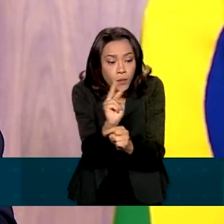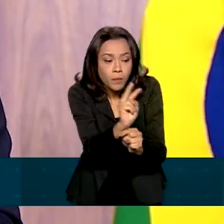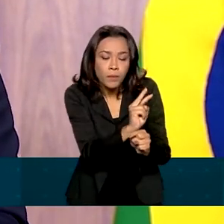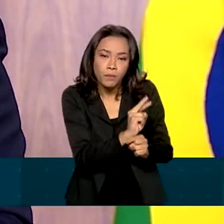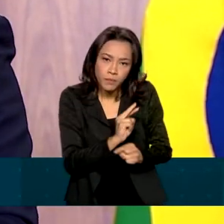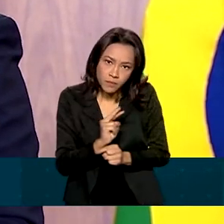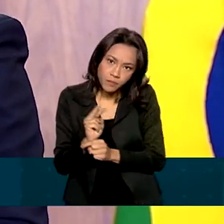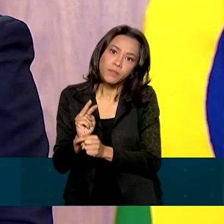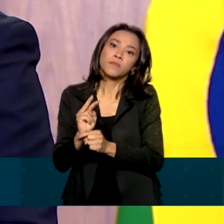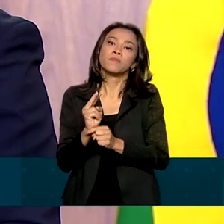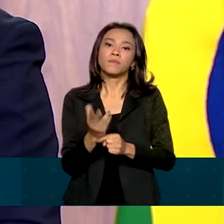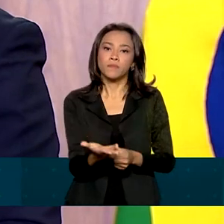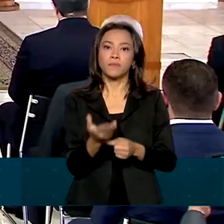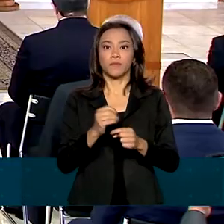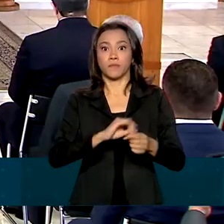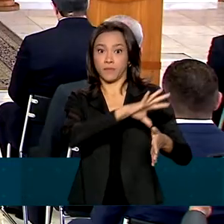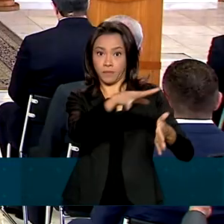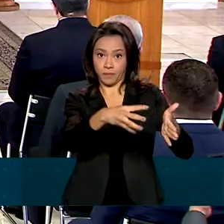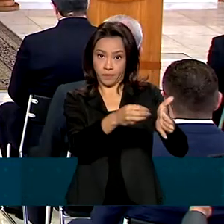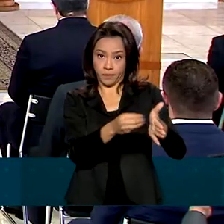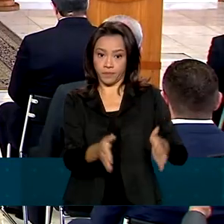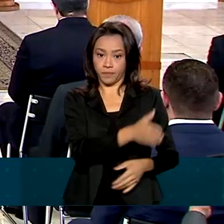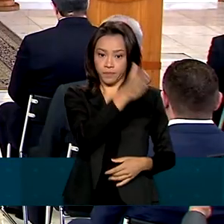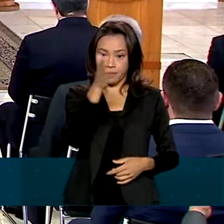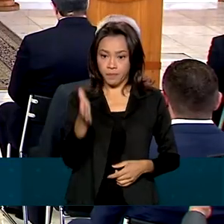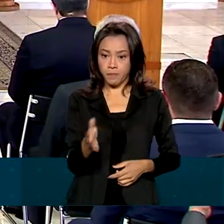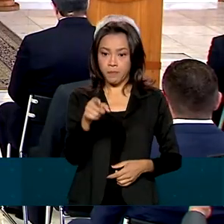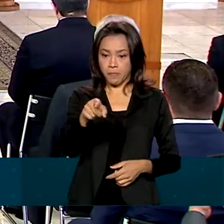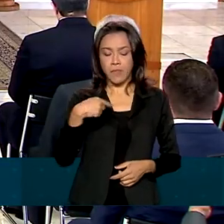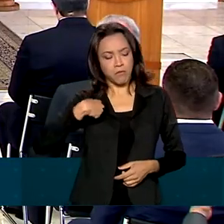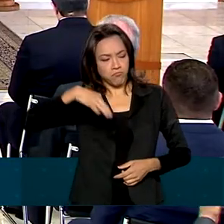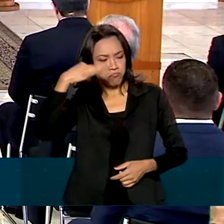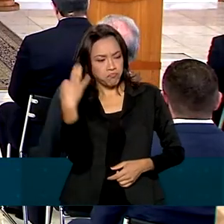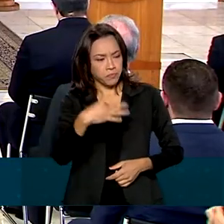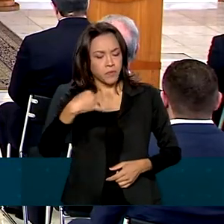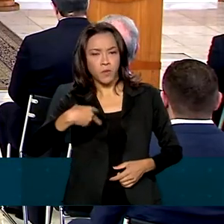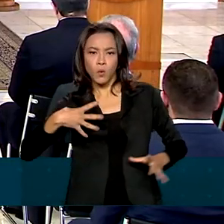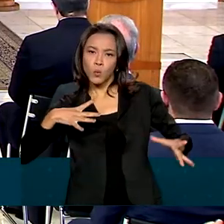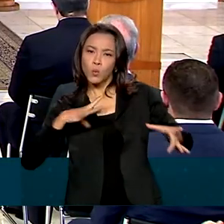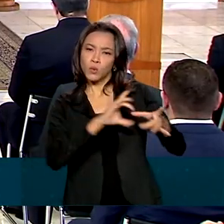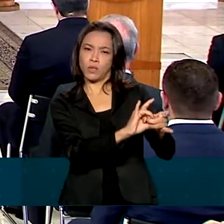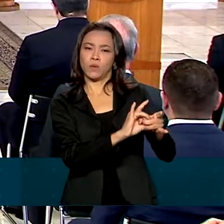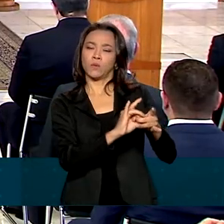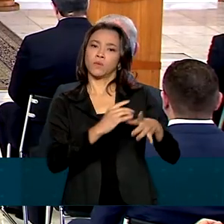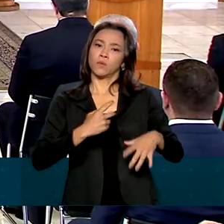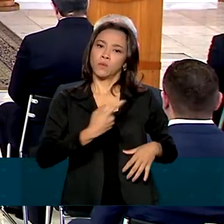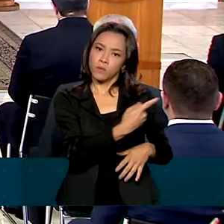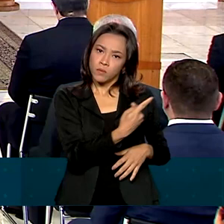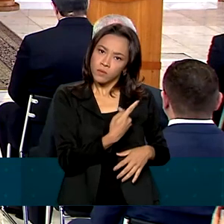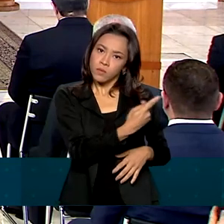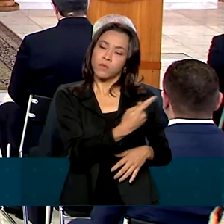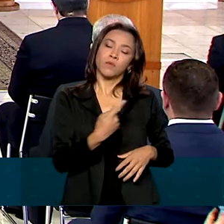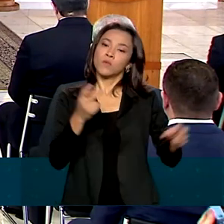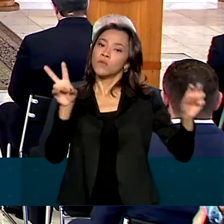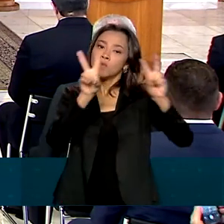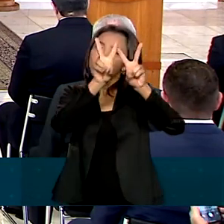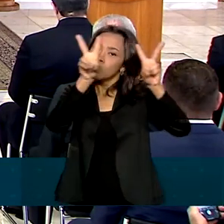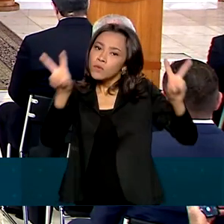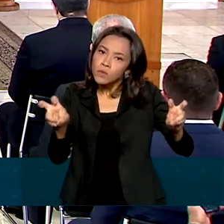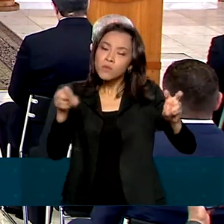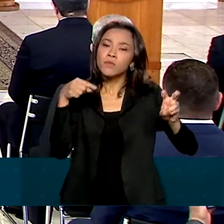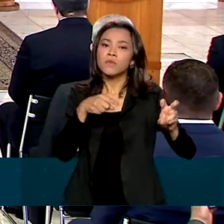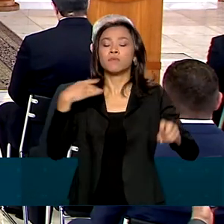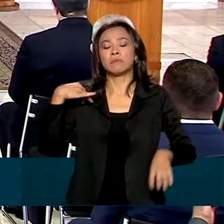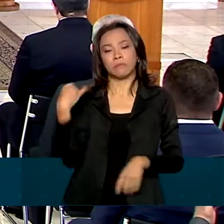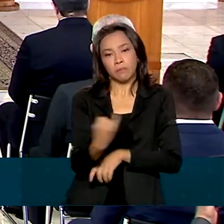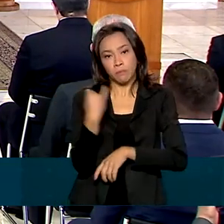bosques tropicales e da nossa Amazônia. Com toda certeza chegaremos unidos em Glasgow para tratarmos de um assunto muito